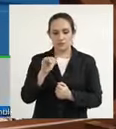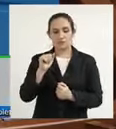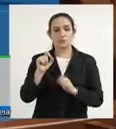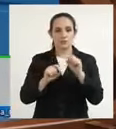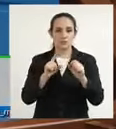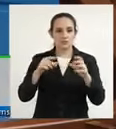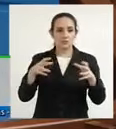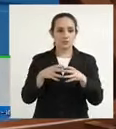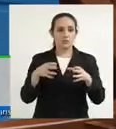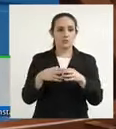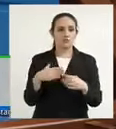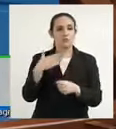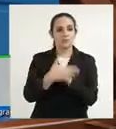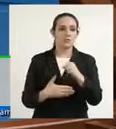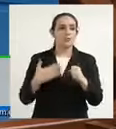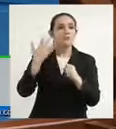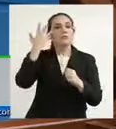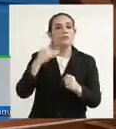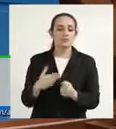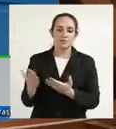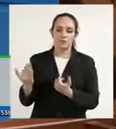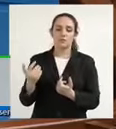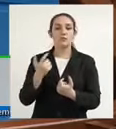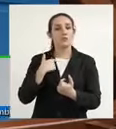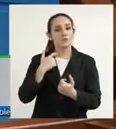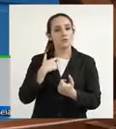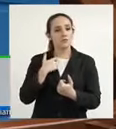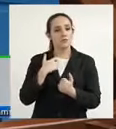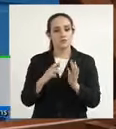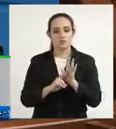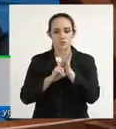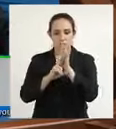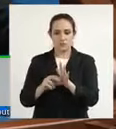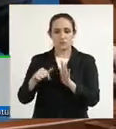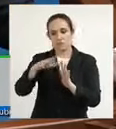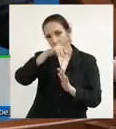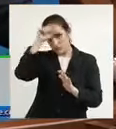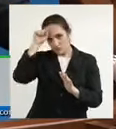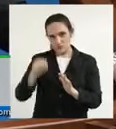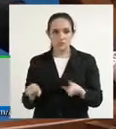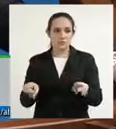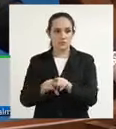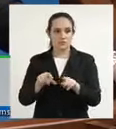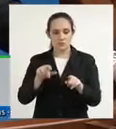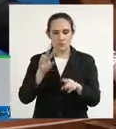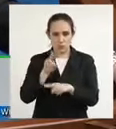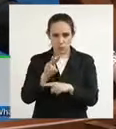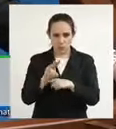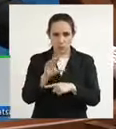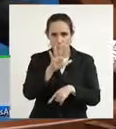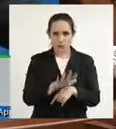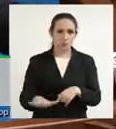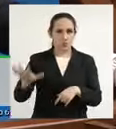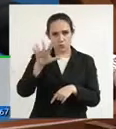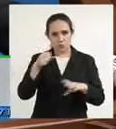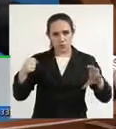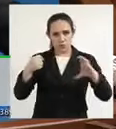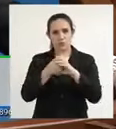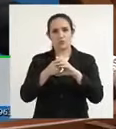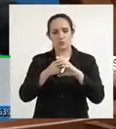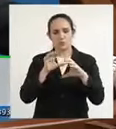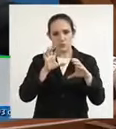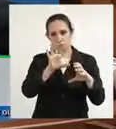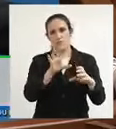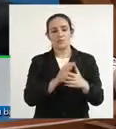Defesa da Criança e do Adolescente represento o Mato Grosso do Sul e coordeno a região Centro-Oeste para essa hoje a gente ver